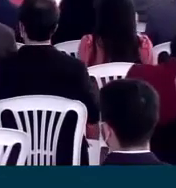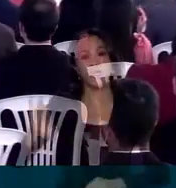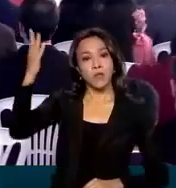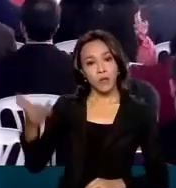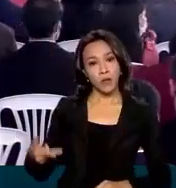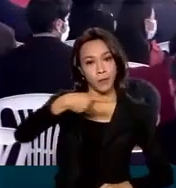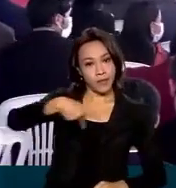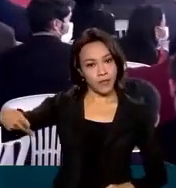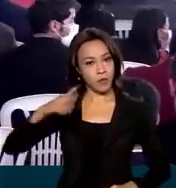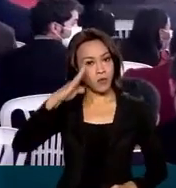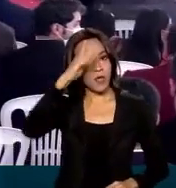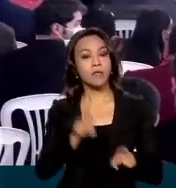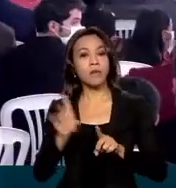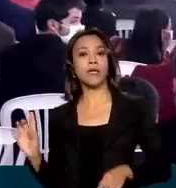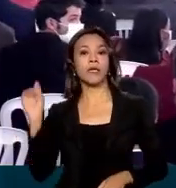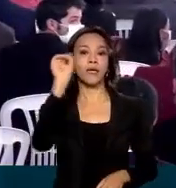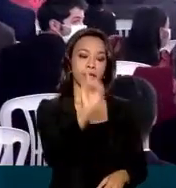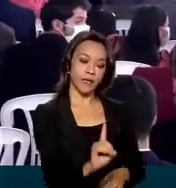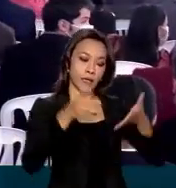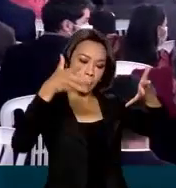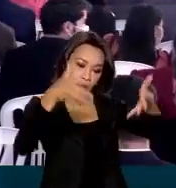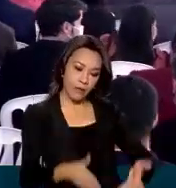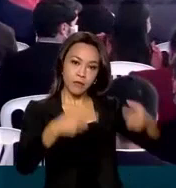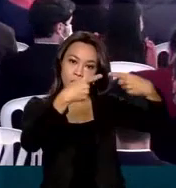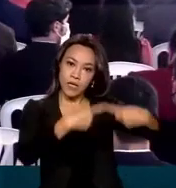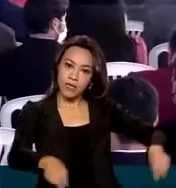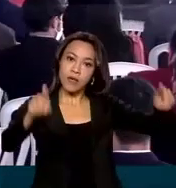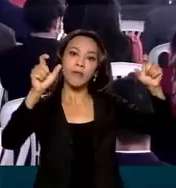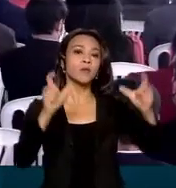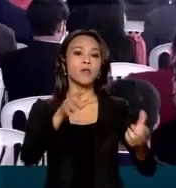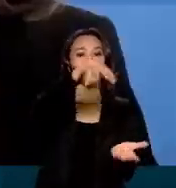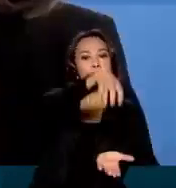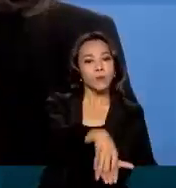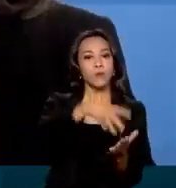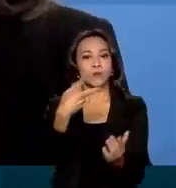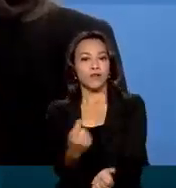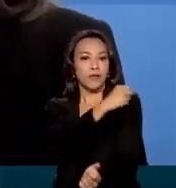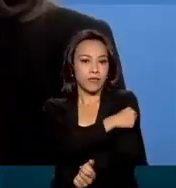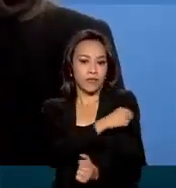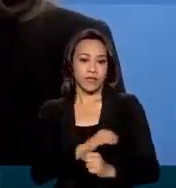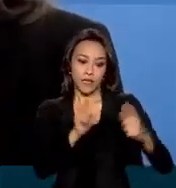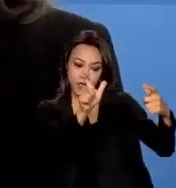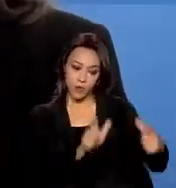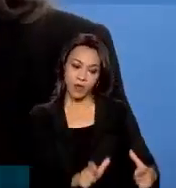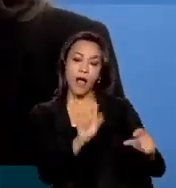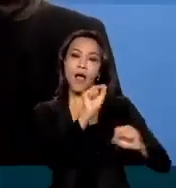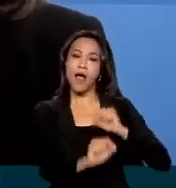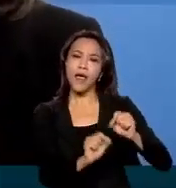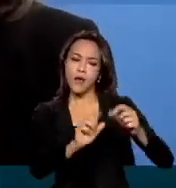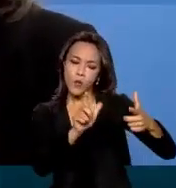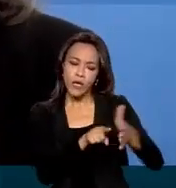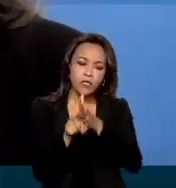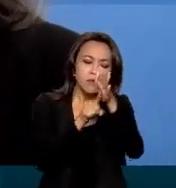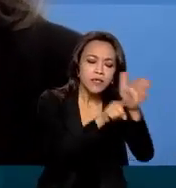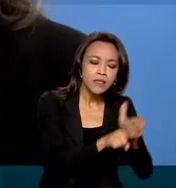Bolsonaro também participou do lançamento Da pedra fundamental do Centro Nacional de Vacinas O local vai servir de eixo para pesquisa